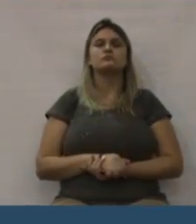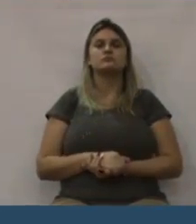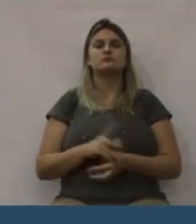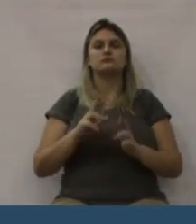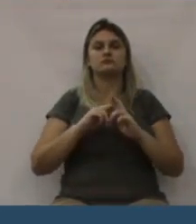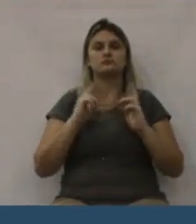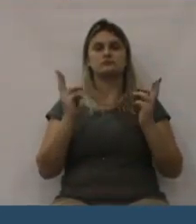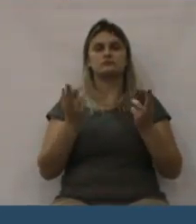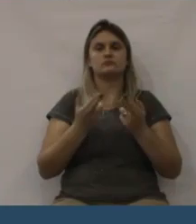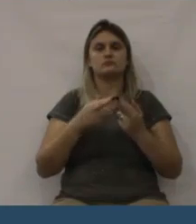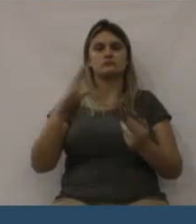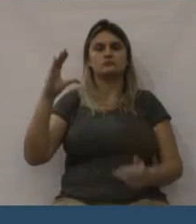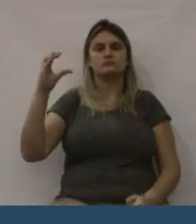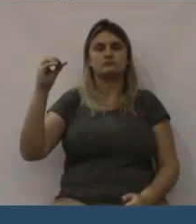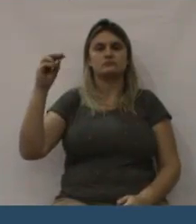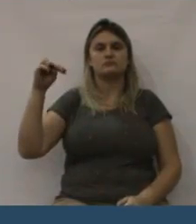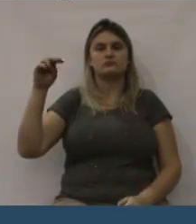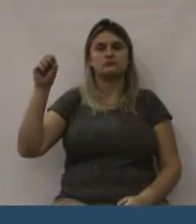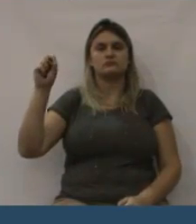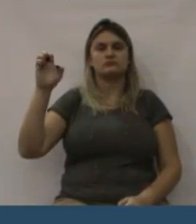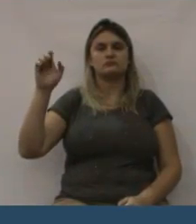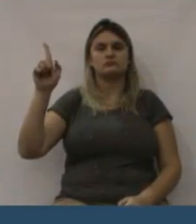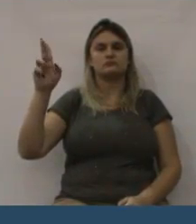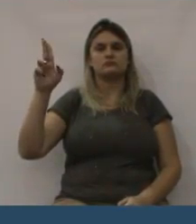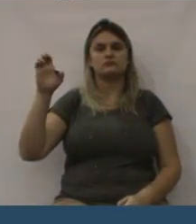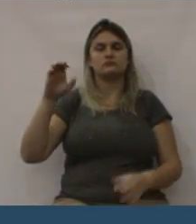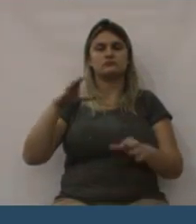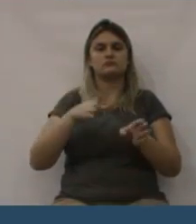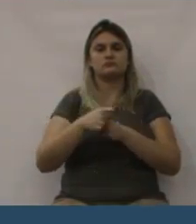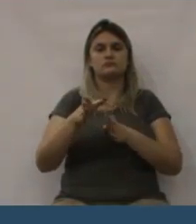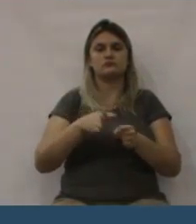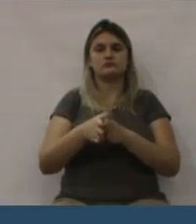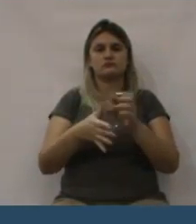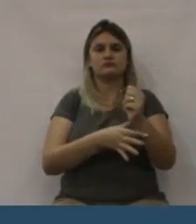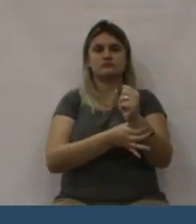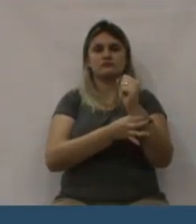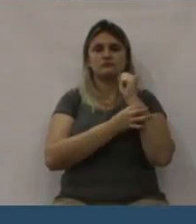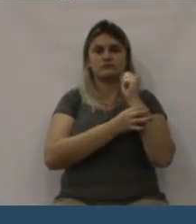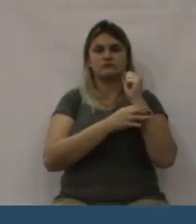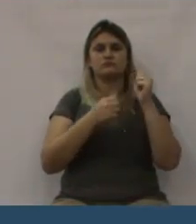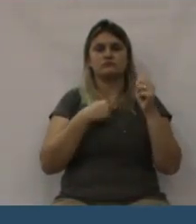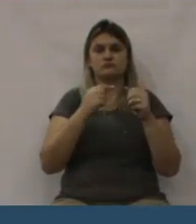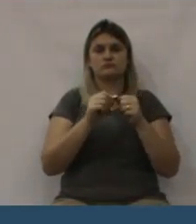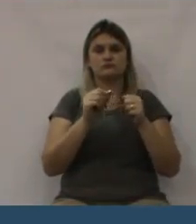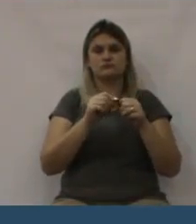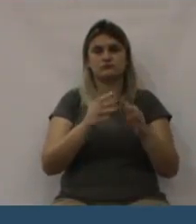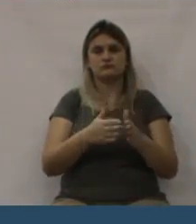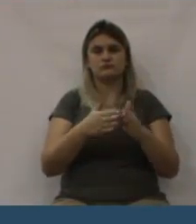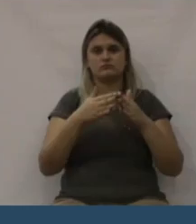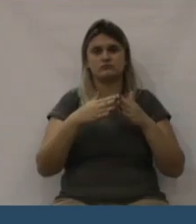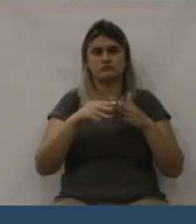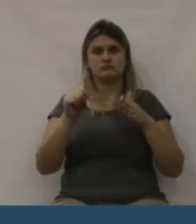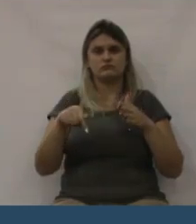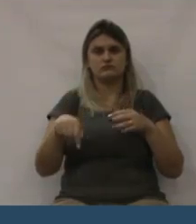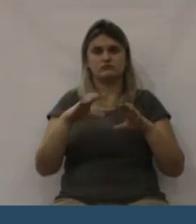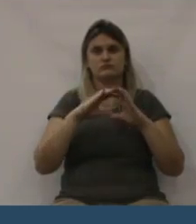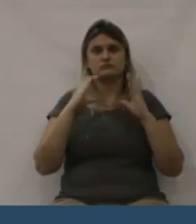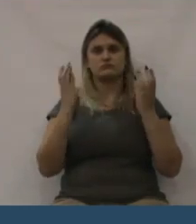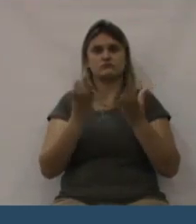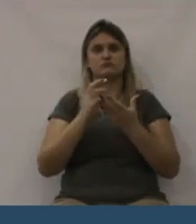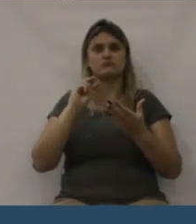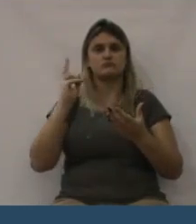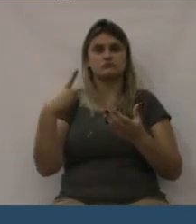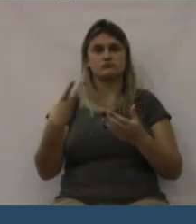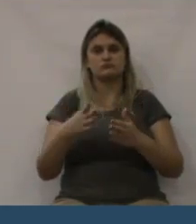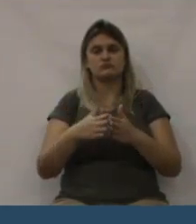participe e levante os problemas antes de estarem fazendo as obras.